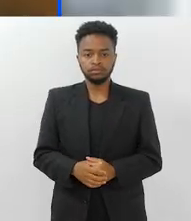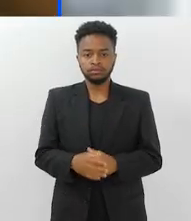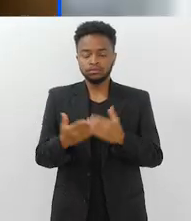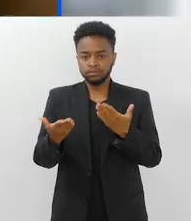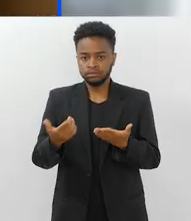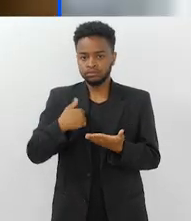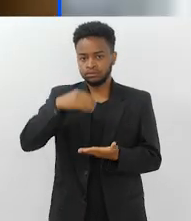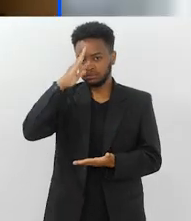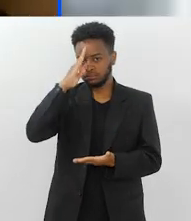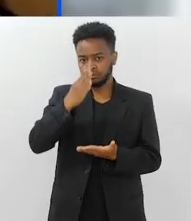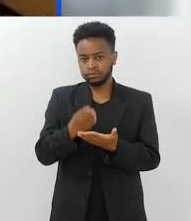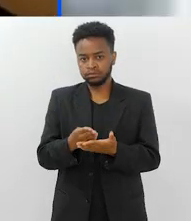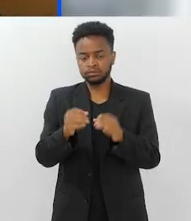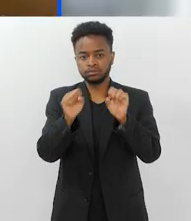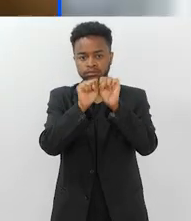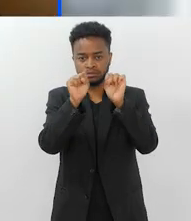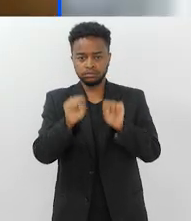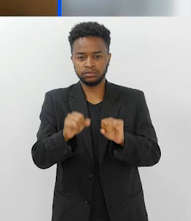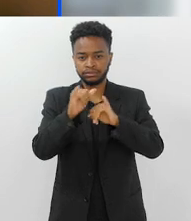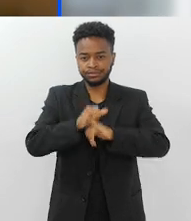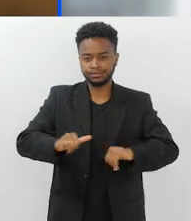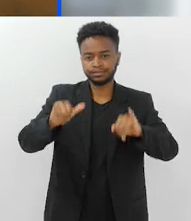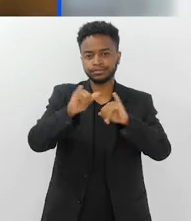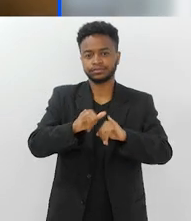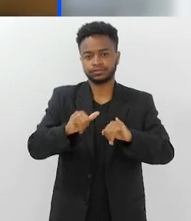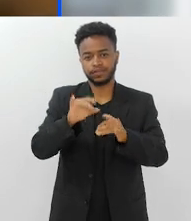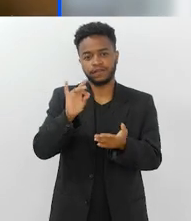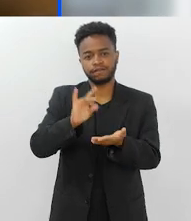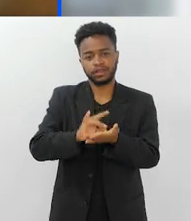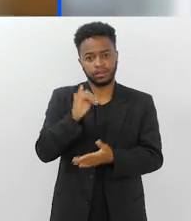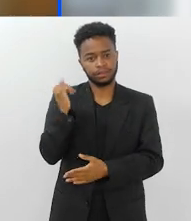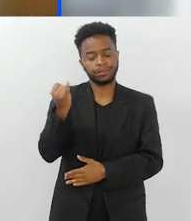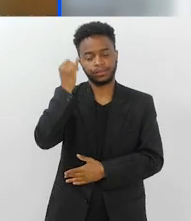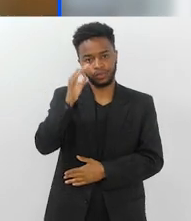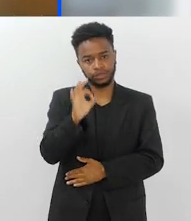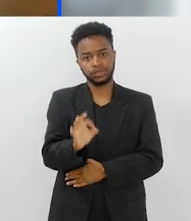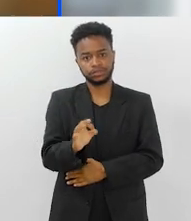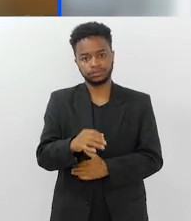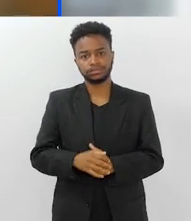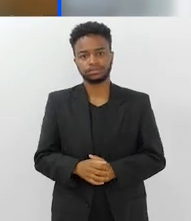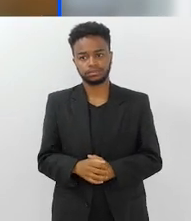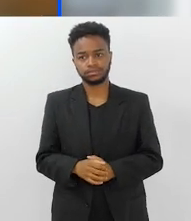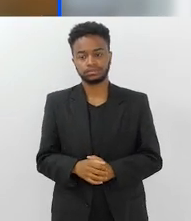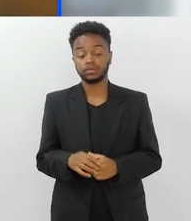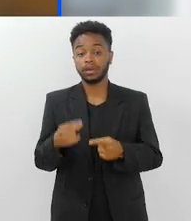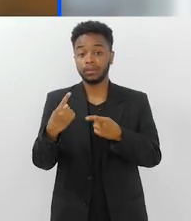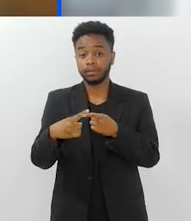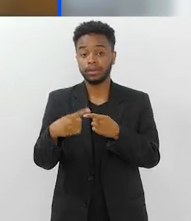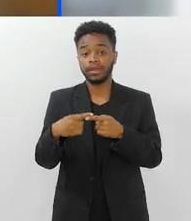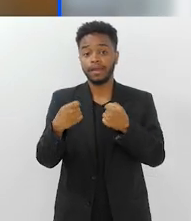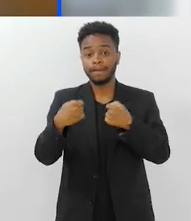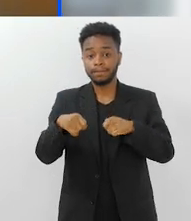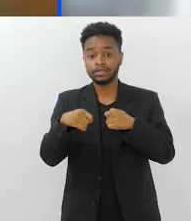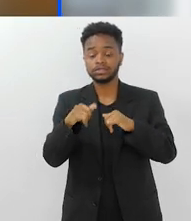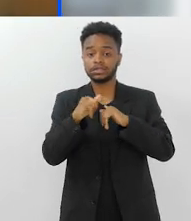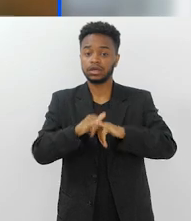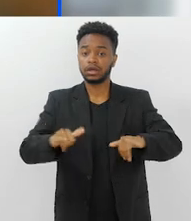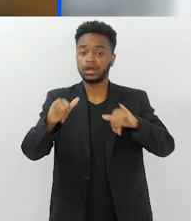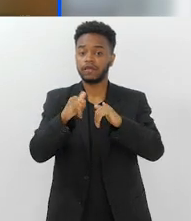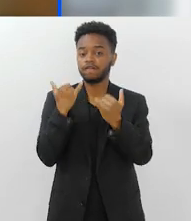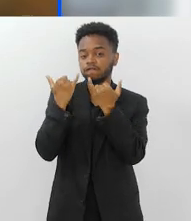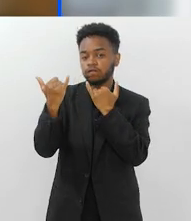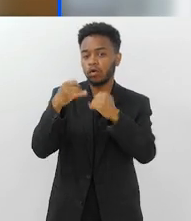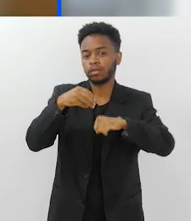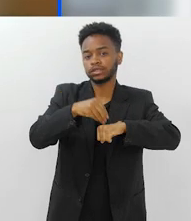acredito que os sistemas de alertas são muito importantes, né? Fazer chegar à população a